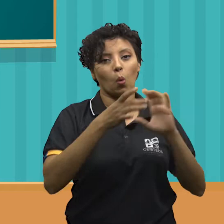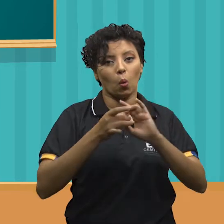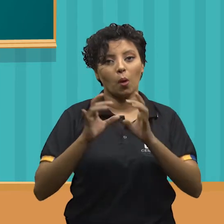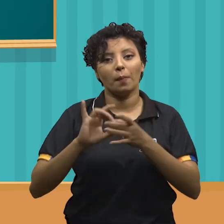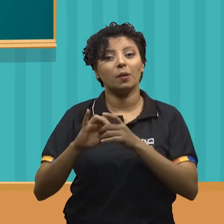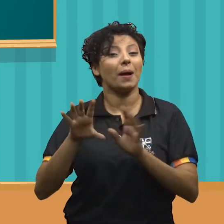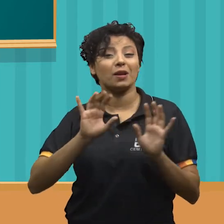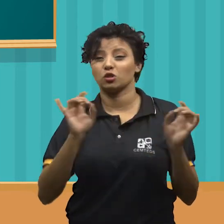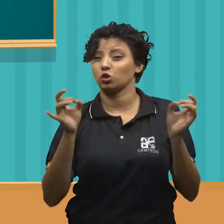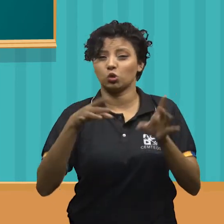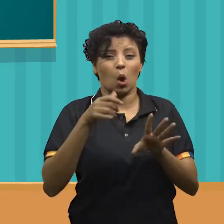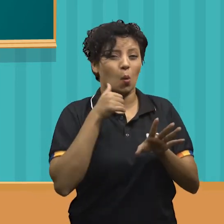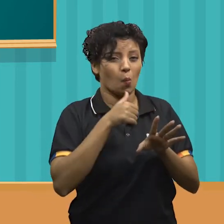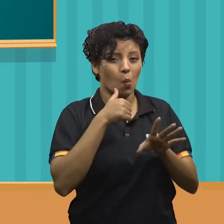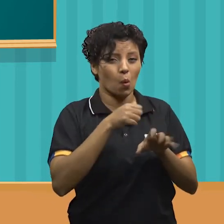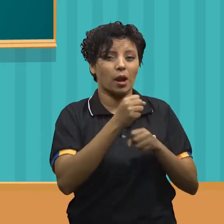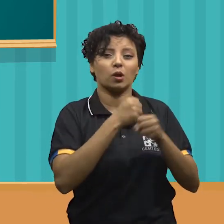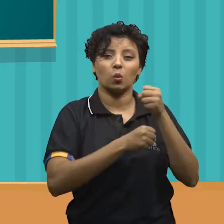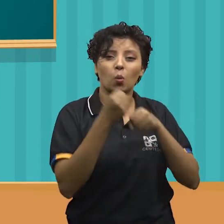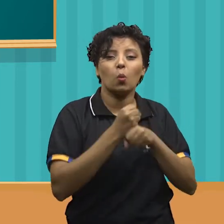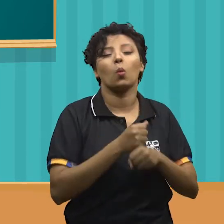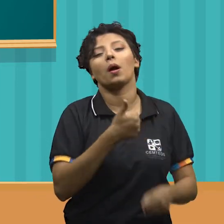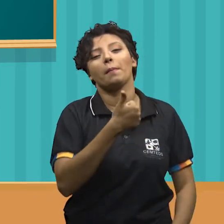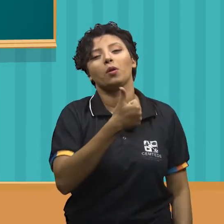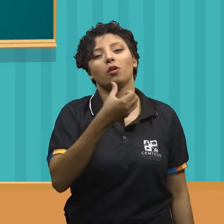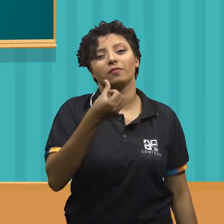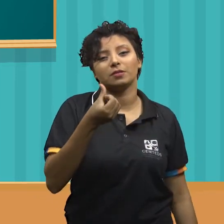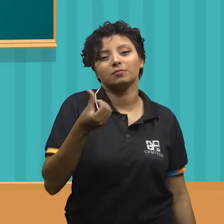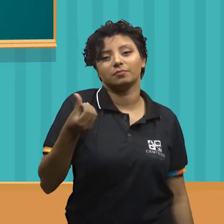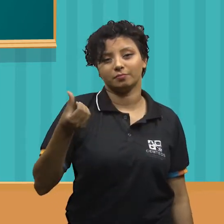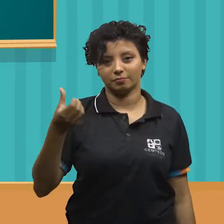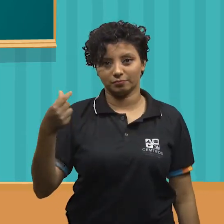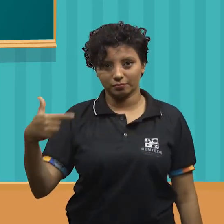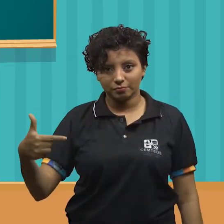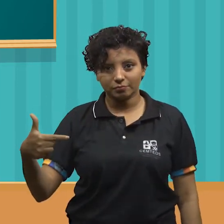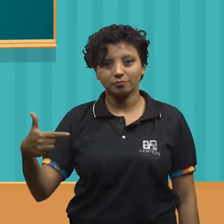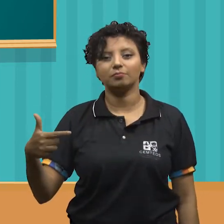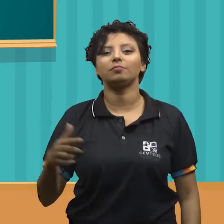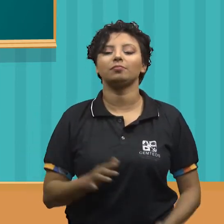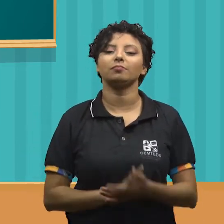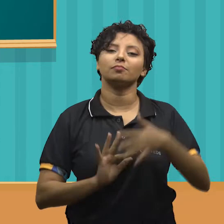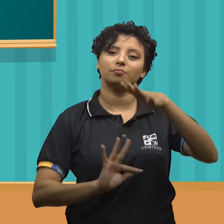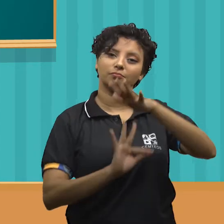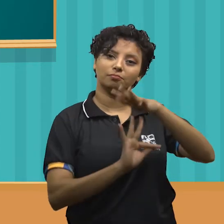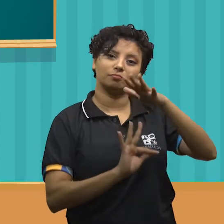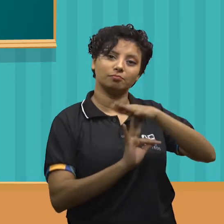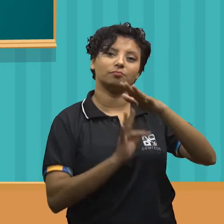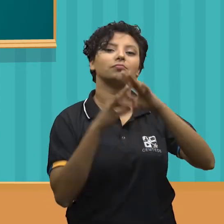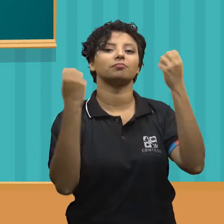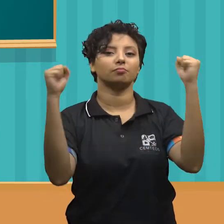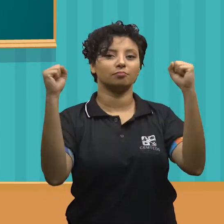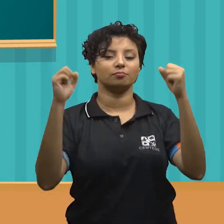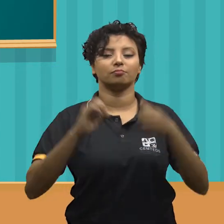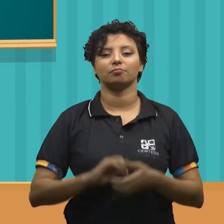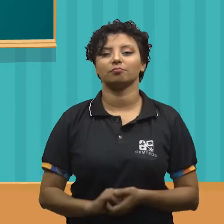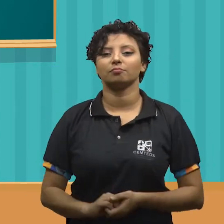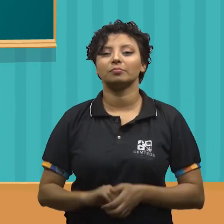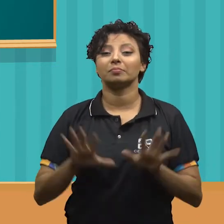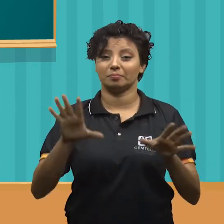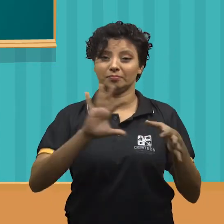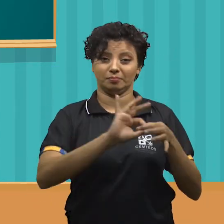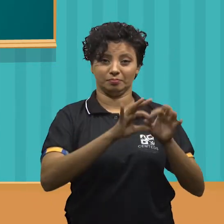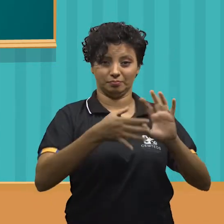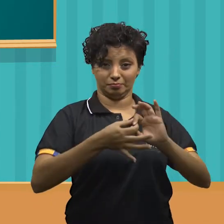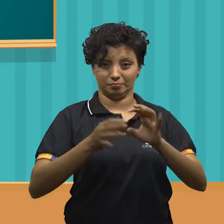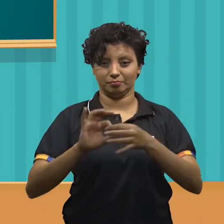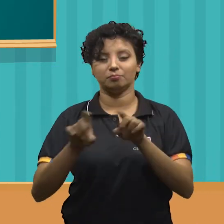essencialmente feminina lá em 1962 pela Federação Internacional de Ginástica. Portanto, nas